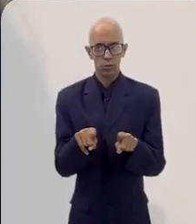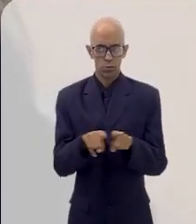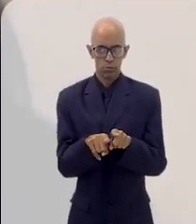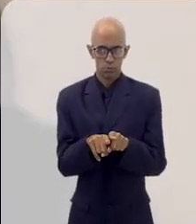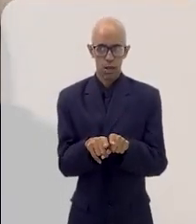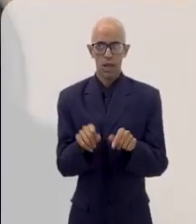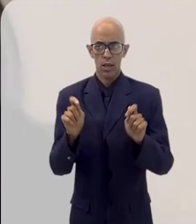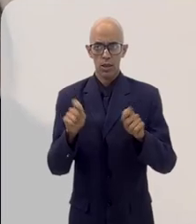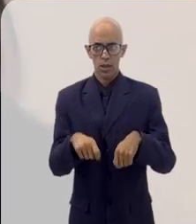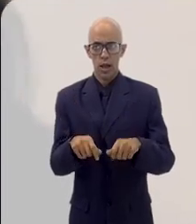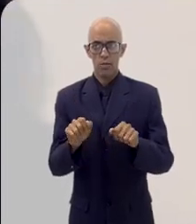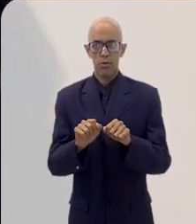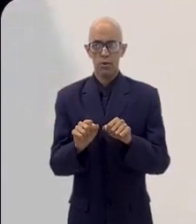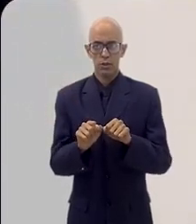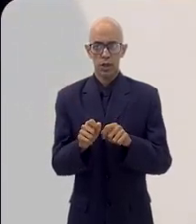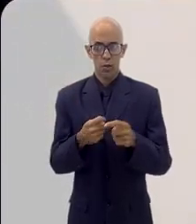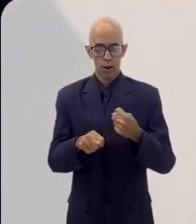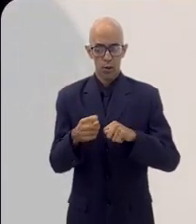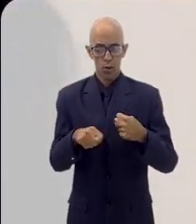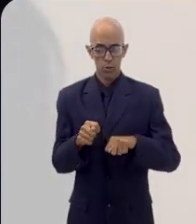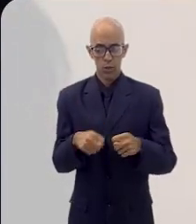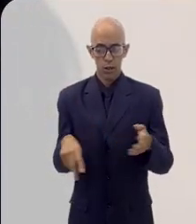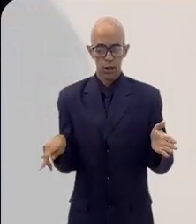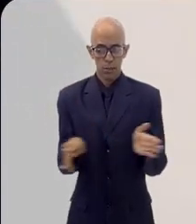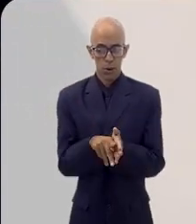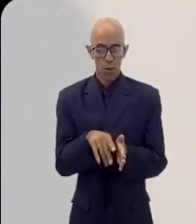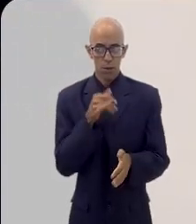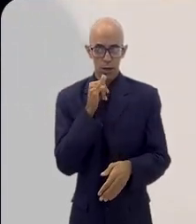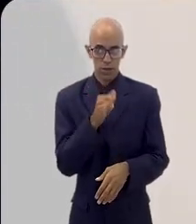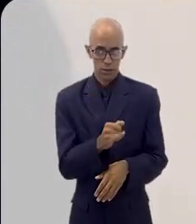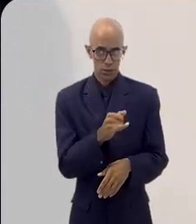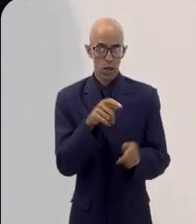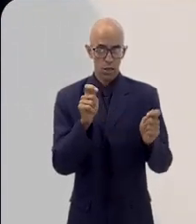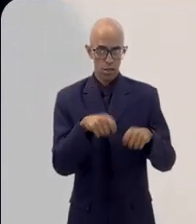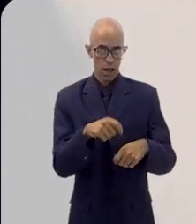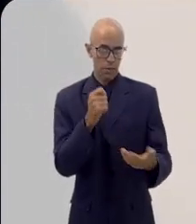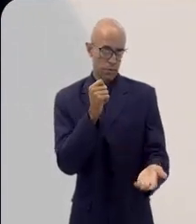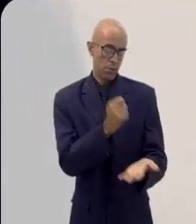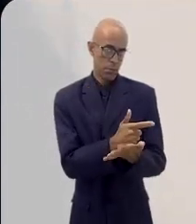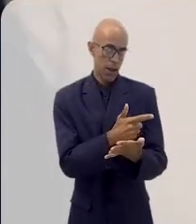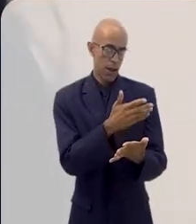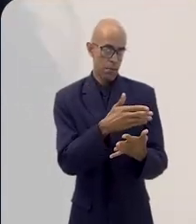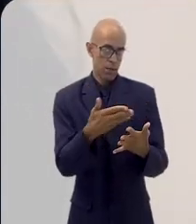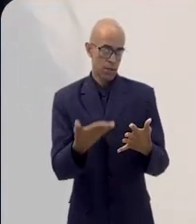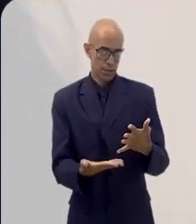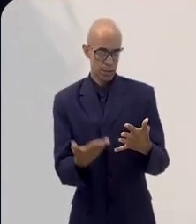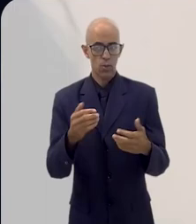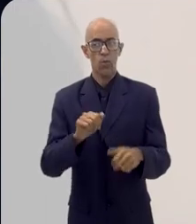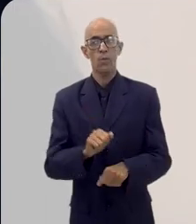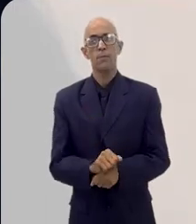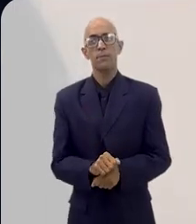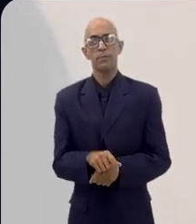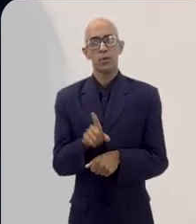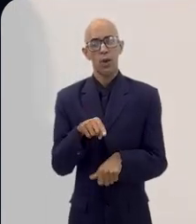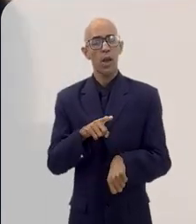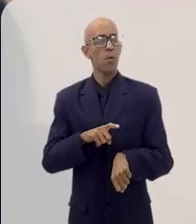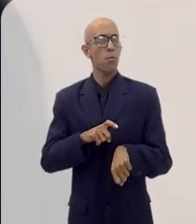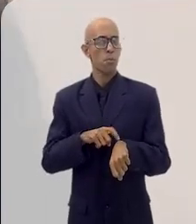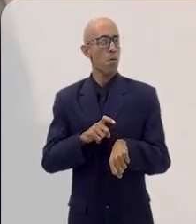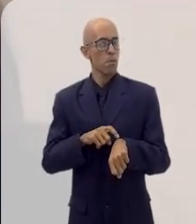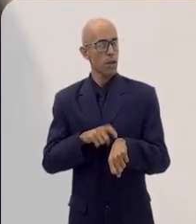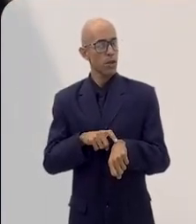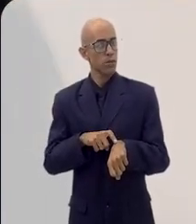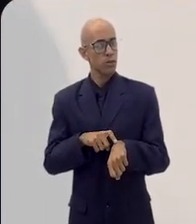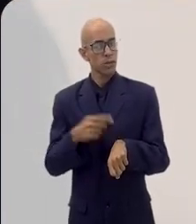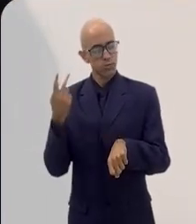que fazem com que, com a própria economia da conta de luz, consiga-se pagar a prestação do financiamento, né? Então, essa é a